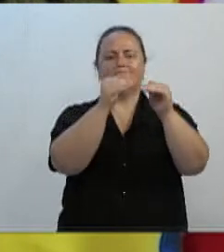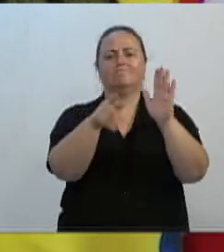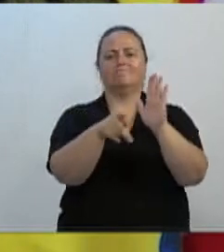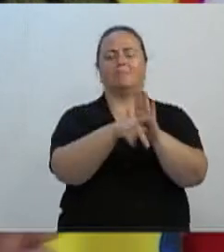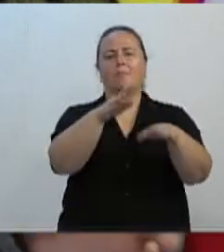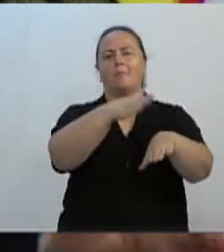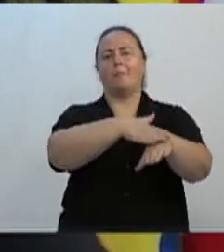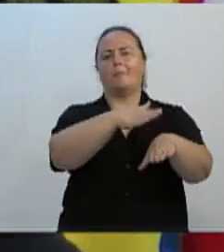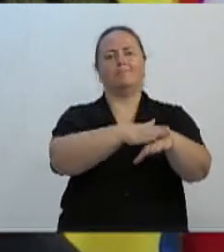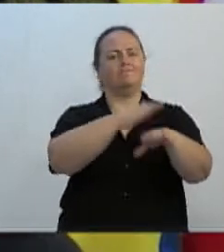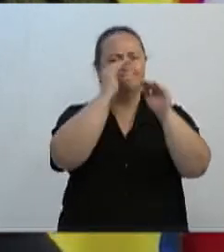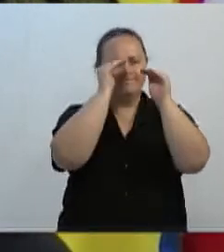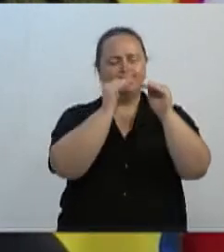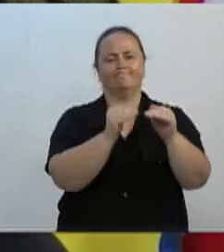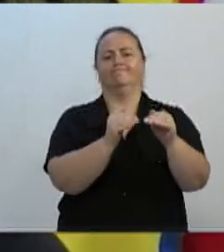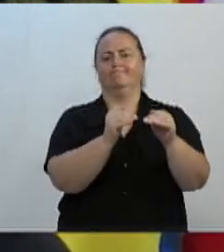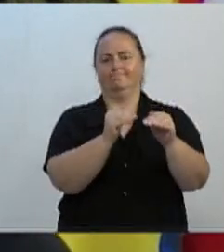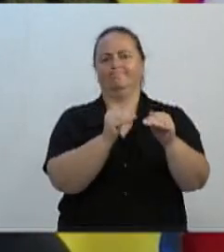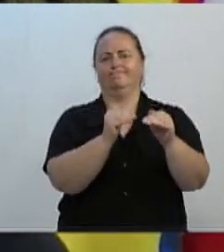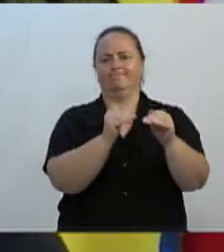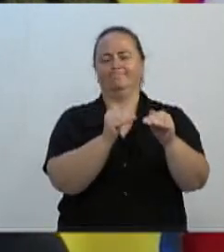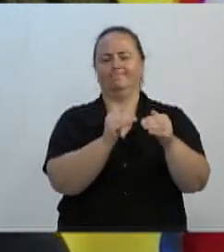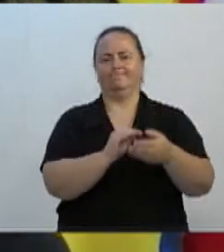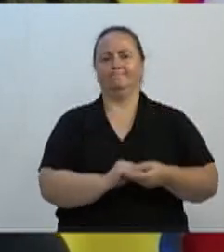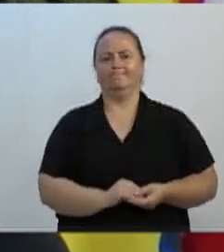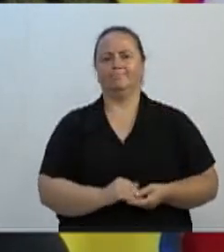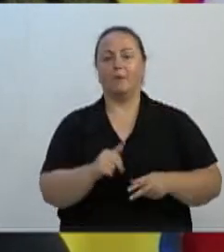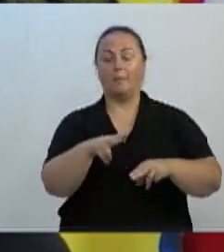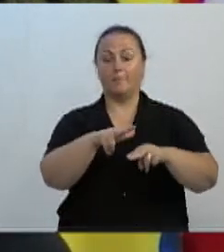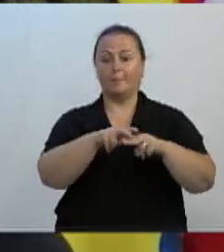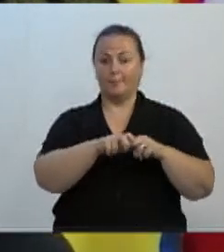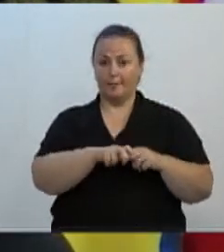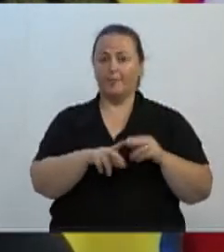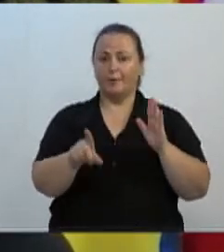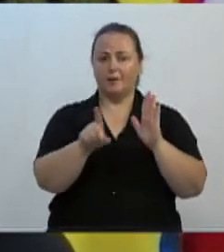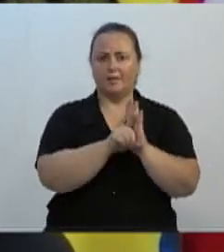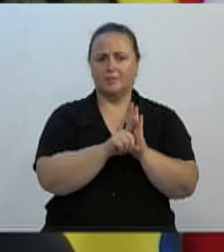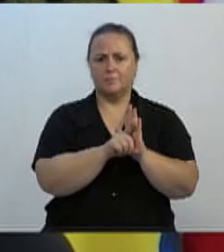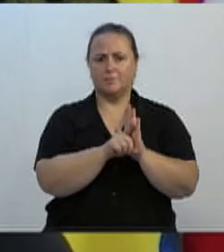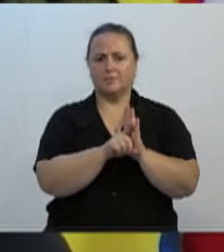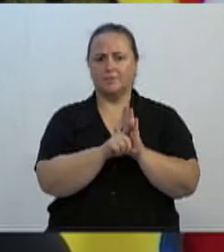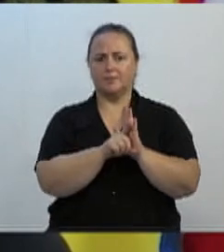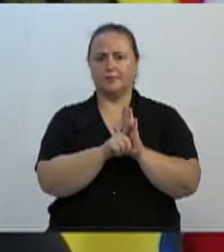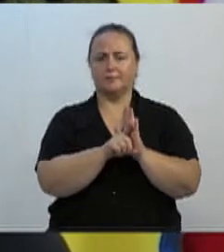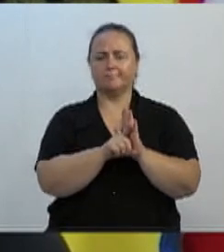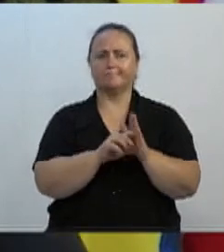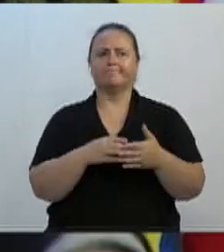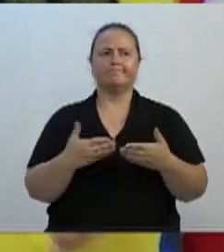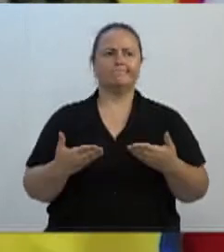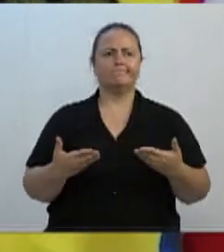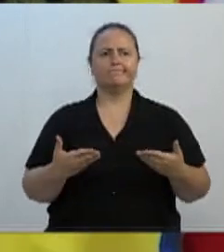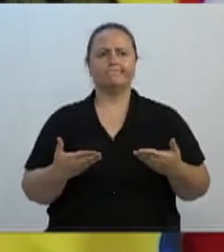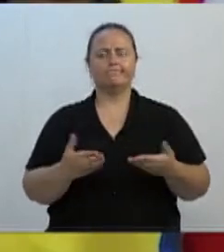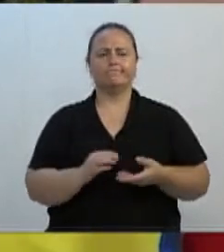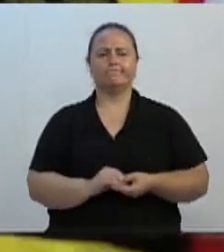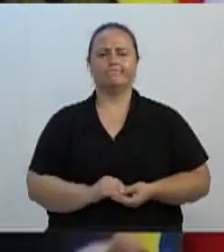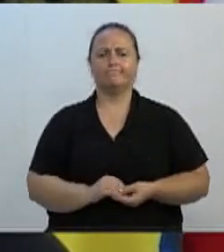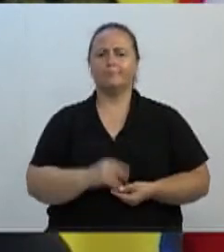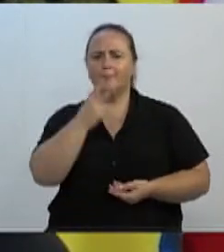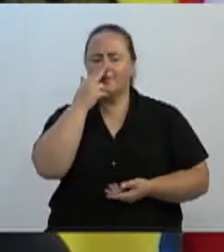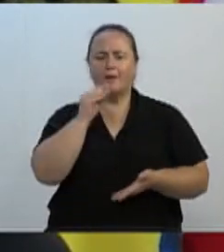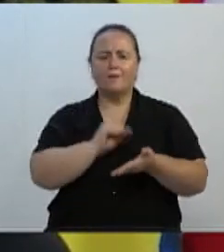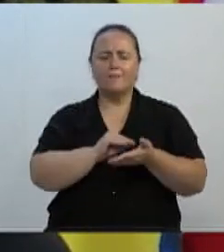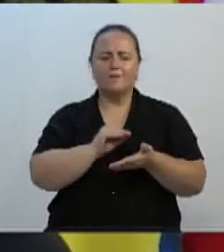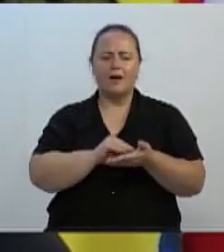Ou seja, a letra da lei, ela não tem, inclusive, muita liberdade de